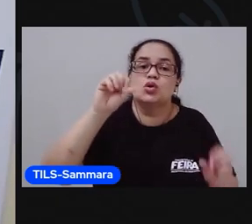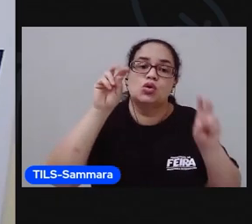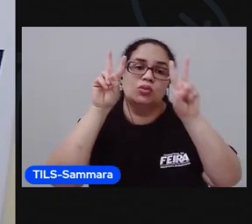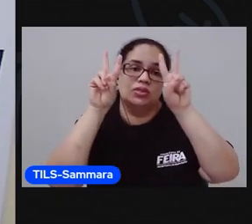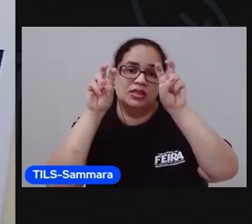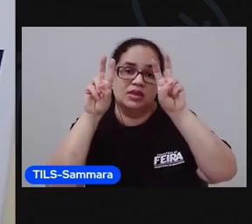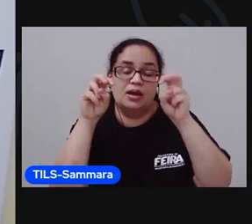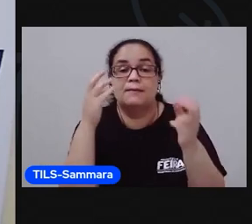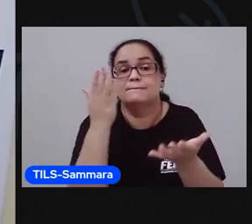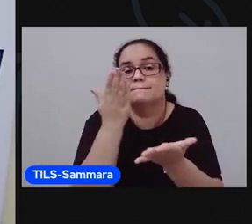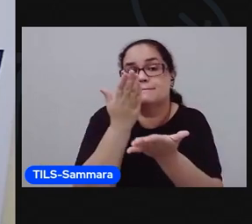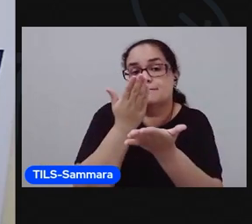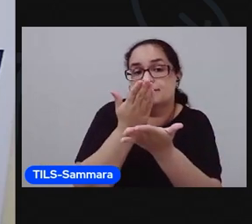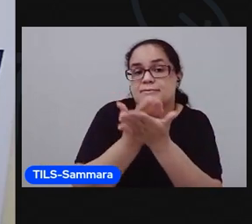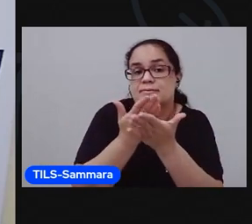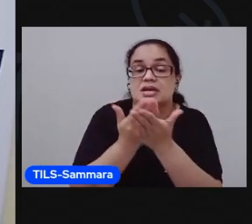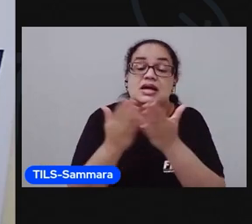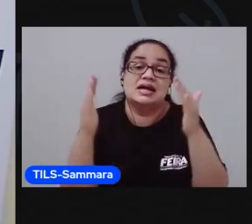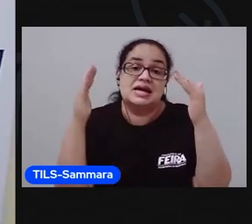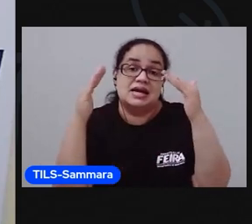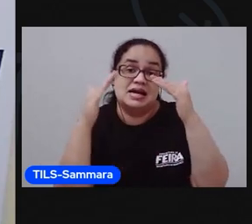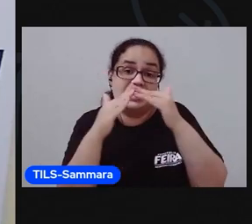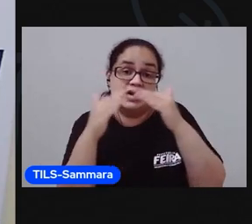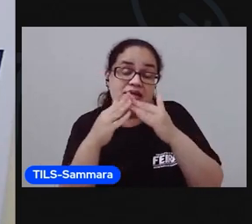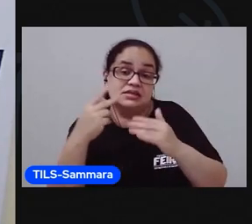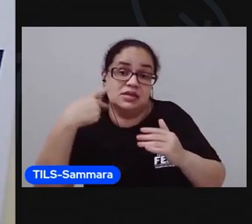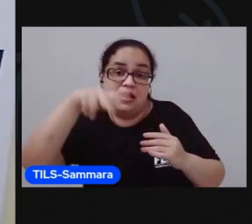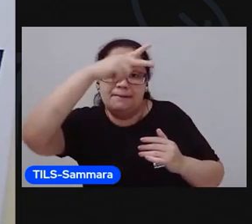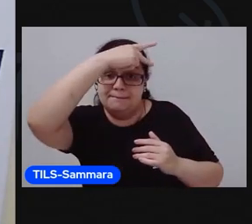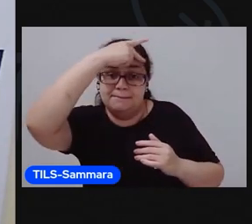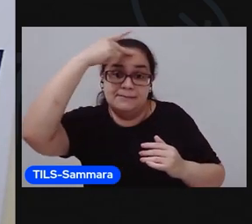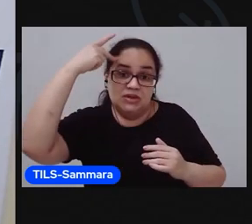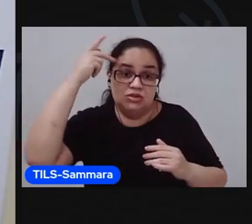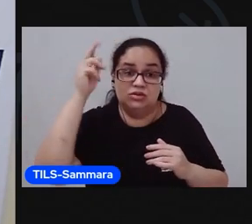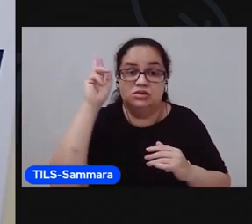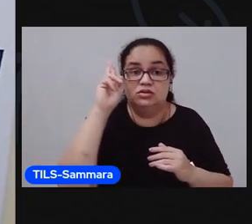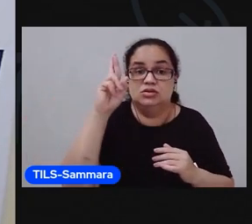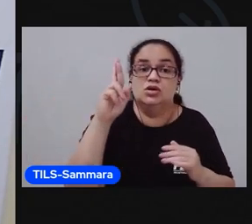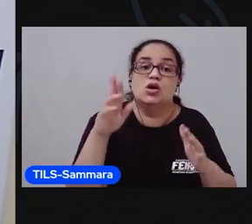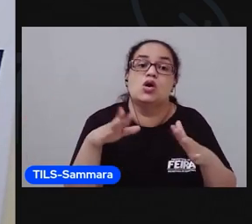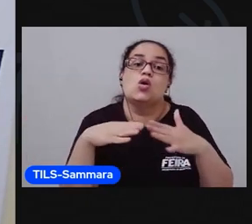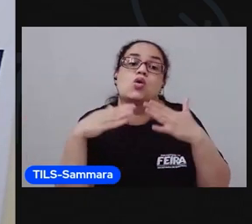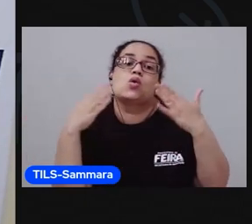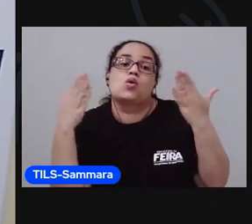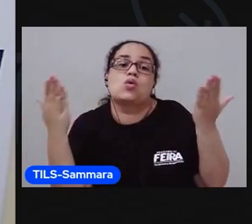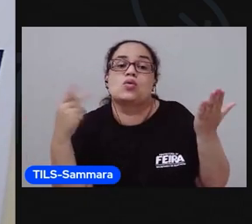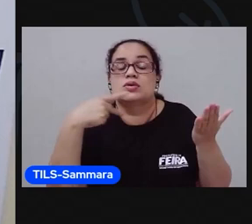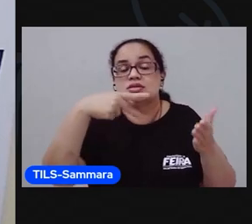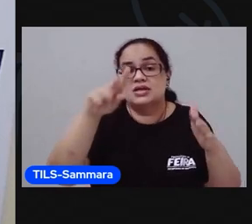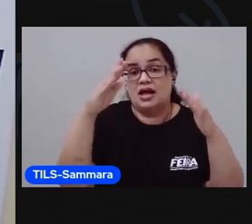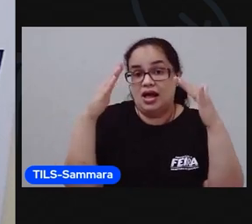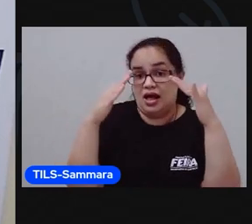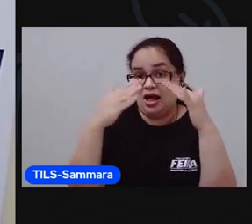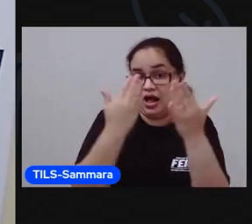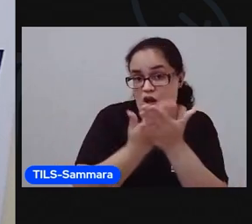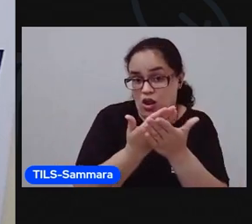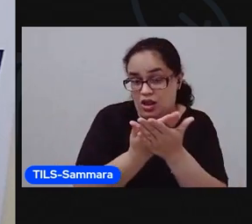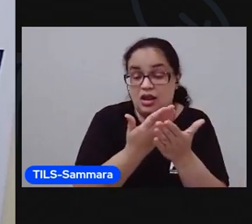aula hoje é a casa e o seu dono. Com essa aula, você vai